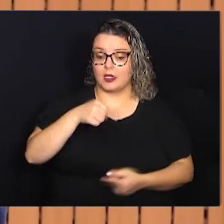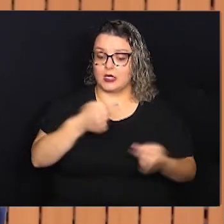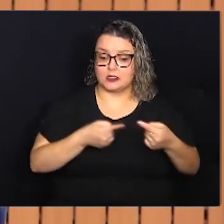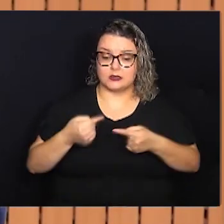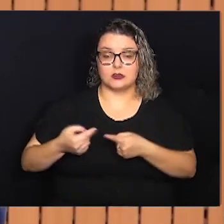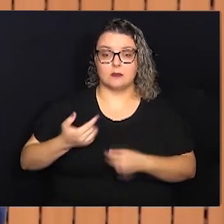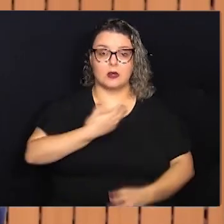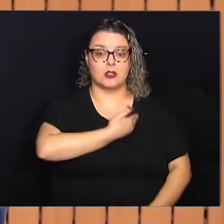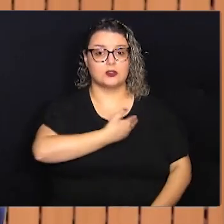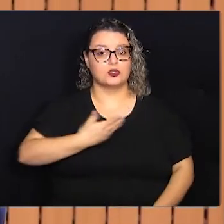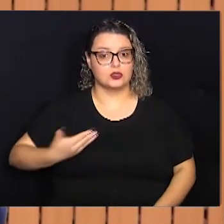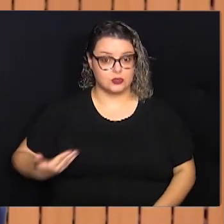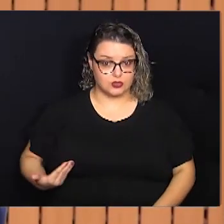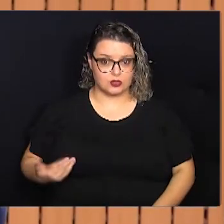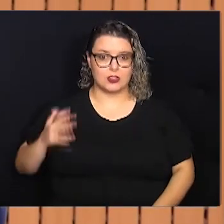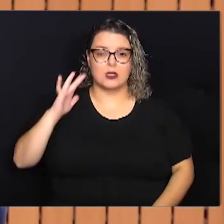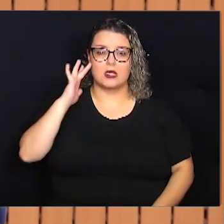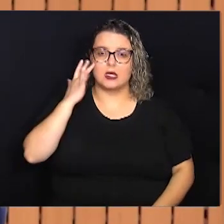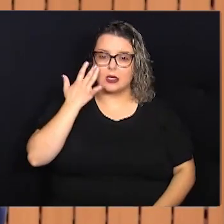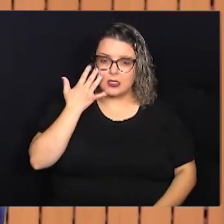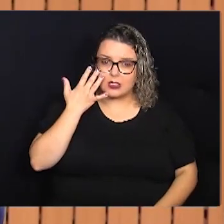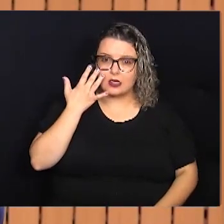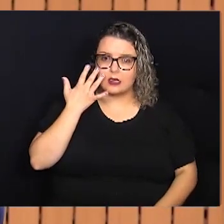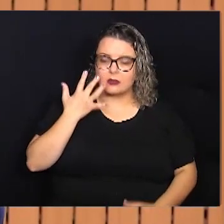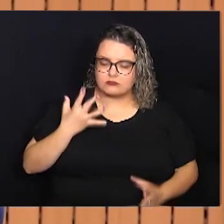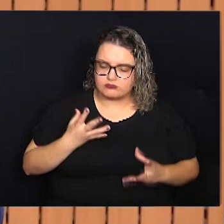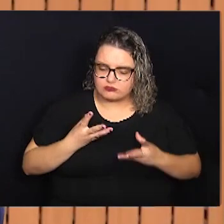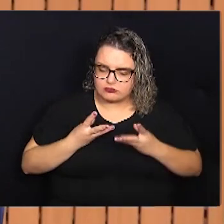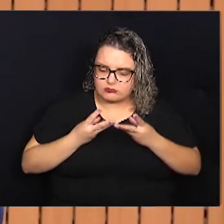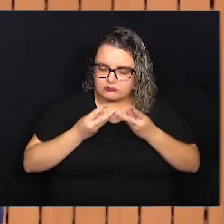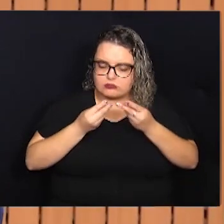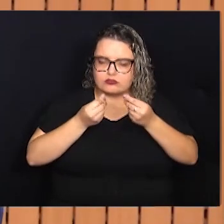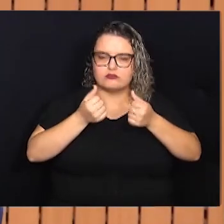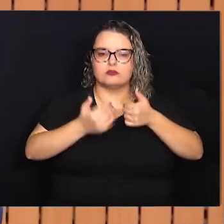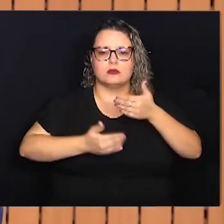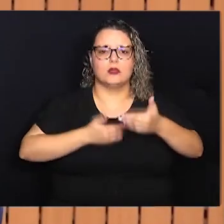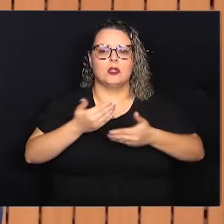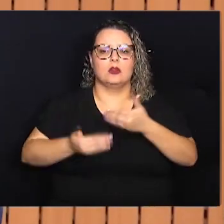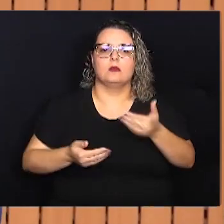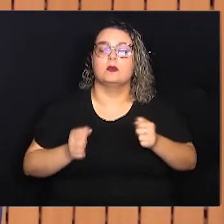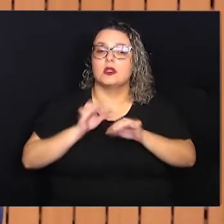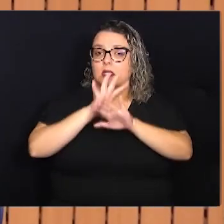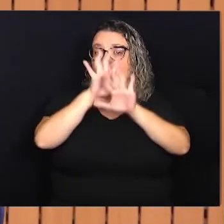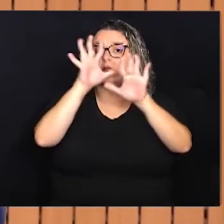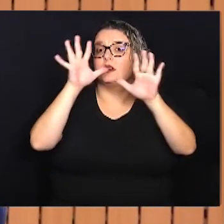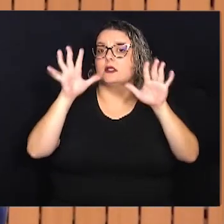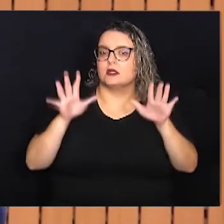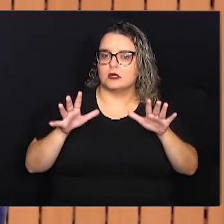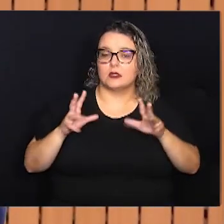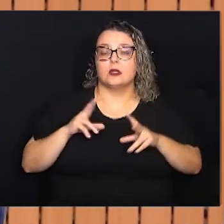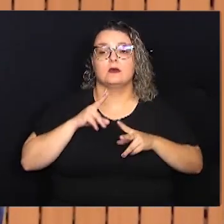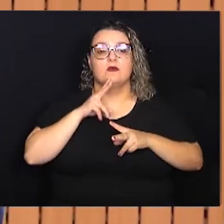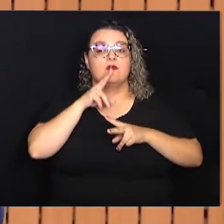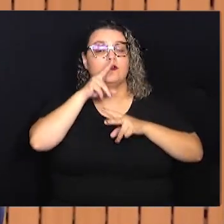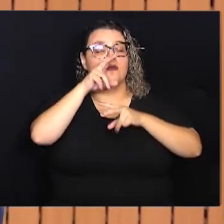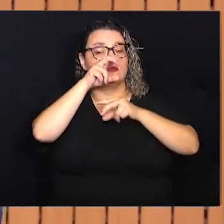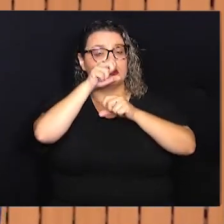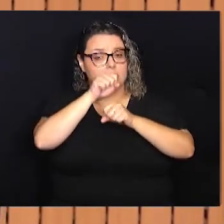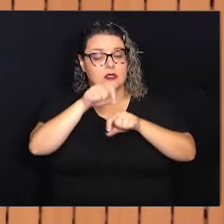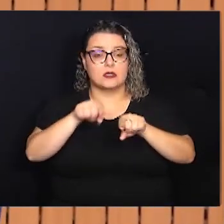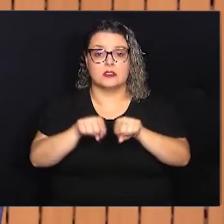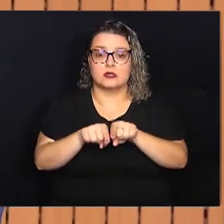Esse debate público, eu acho, ele enriquece o processo, ele dá mais transparência, ele